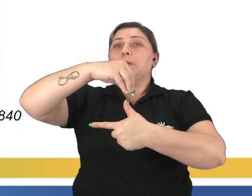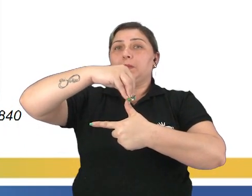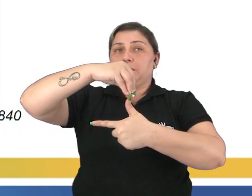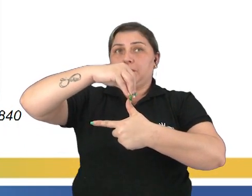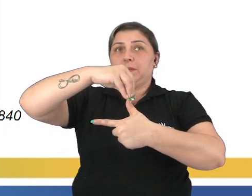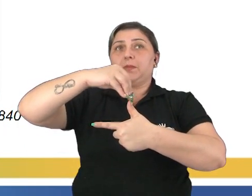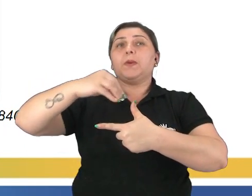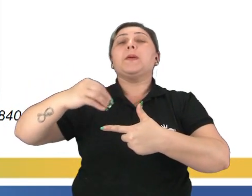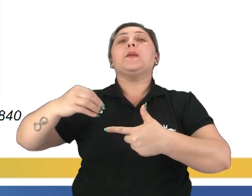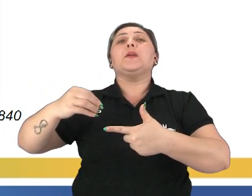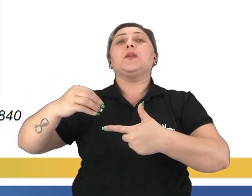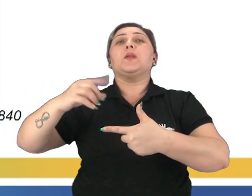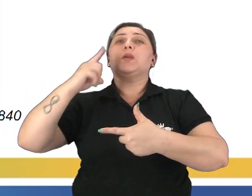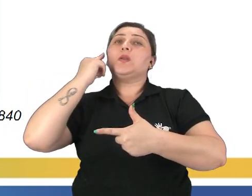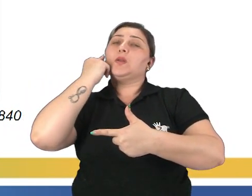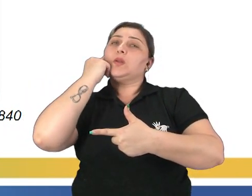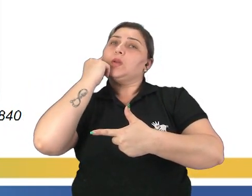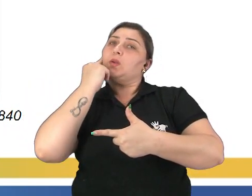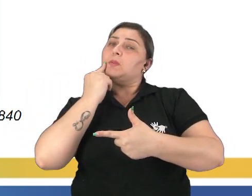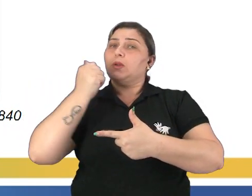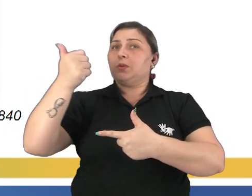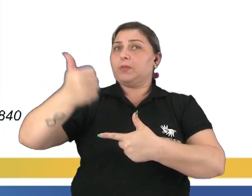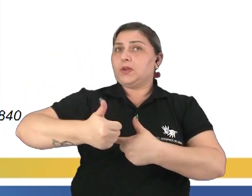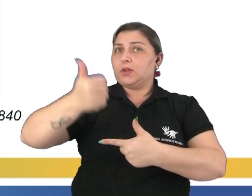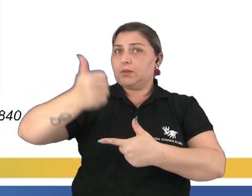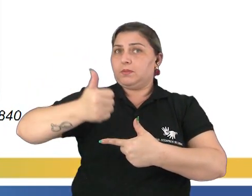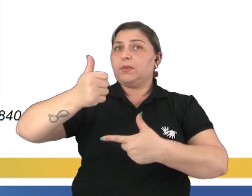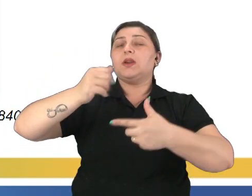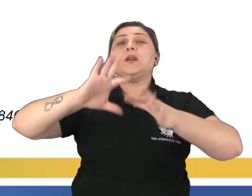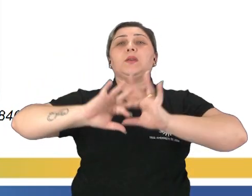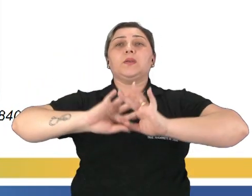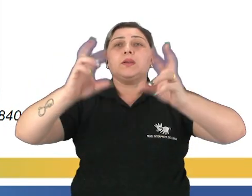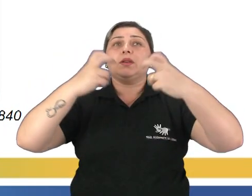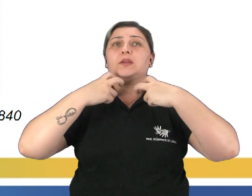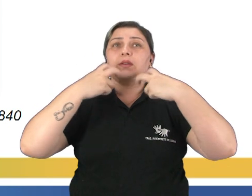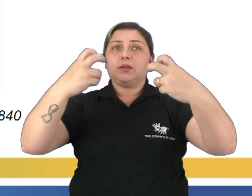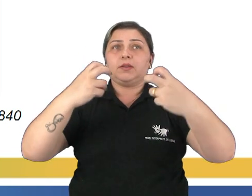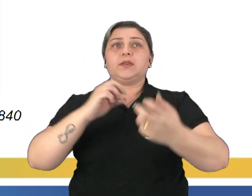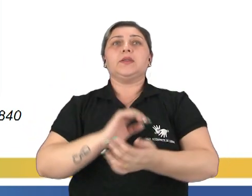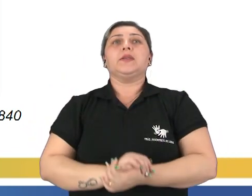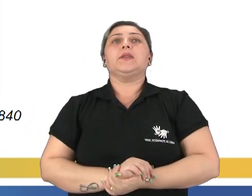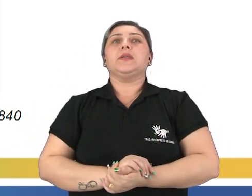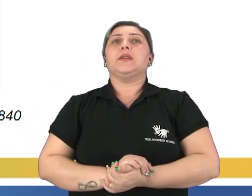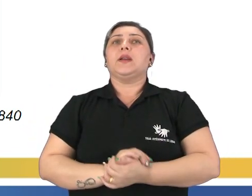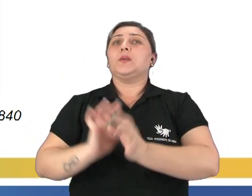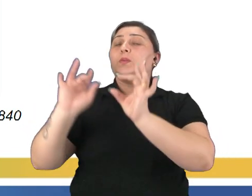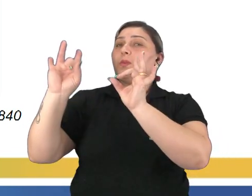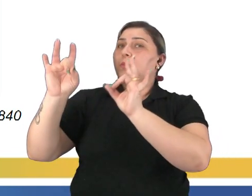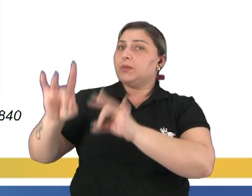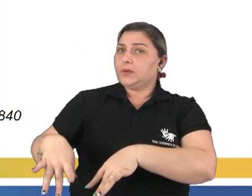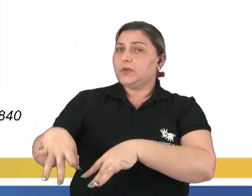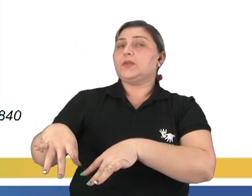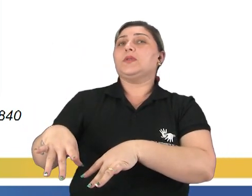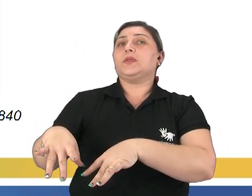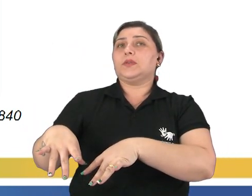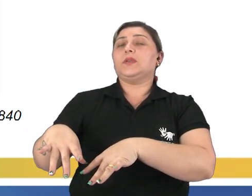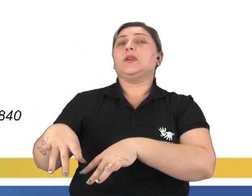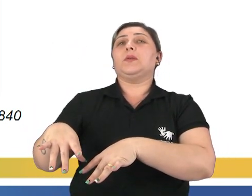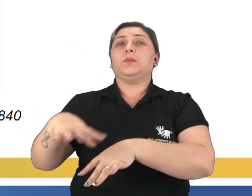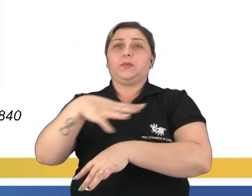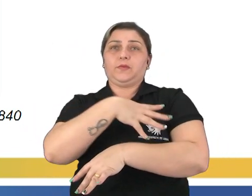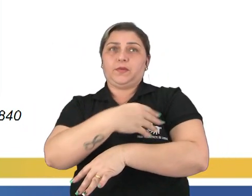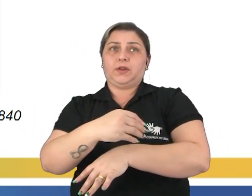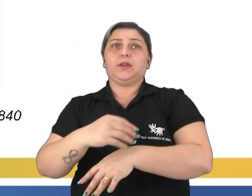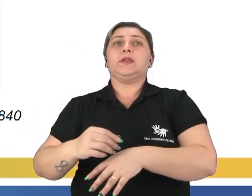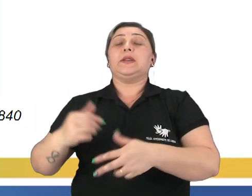de Dom Pedro I, que é quem declara a independência e, posteriormente, tem que abandonar o trono em favor do seu